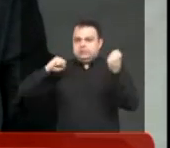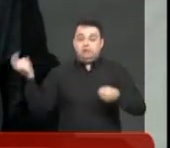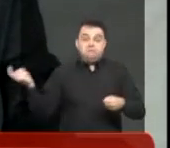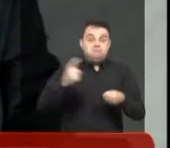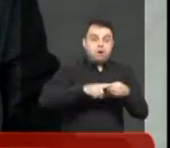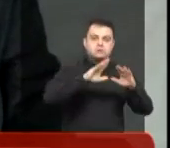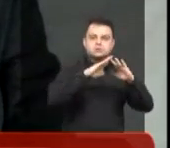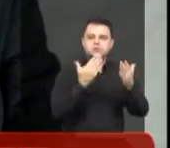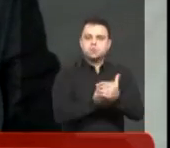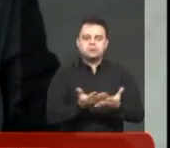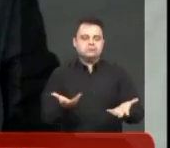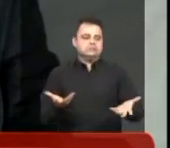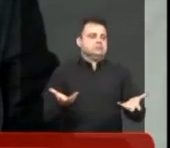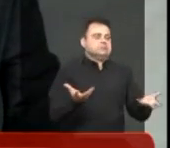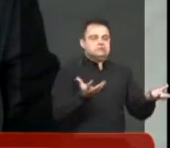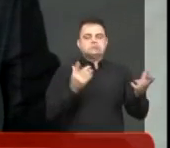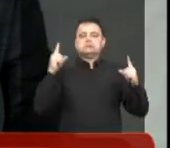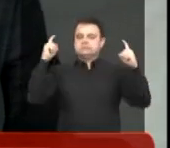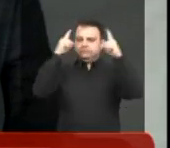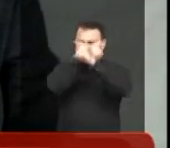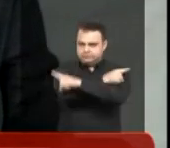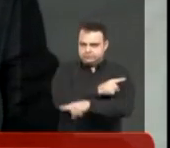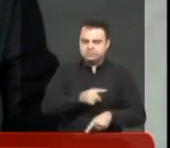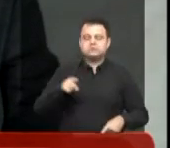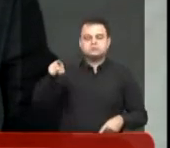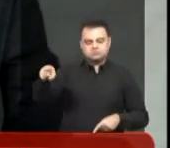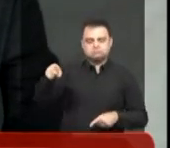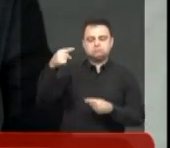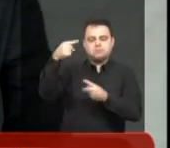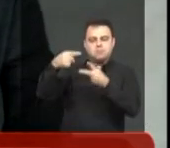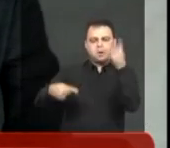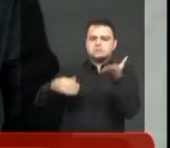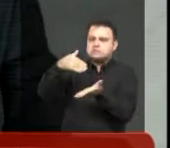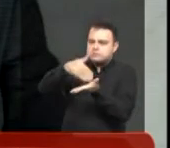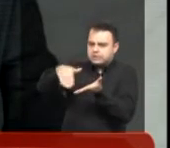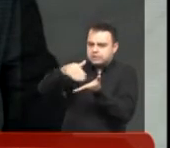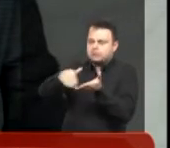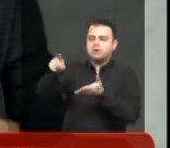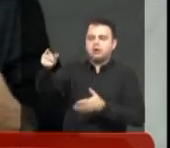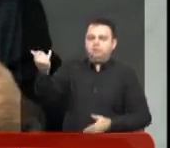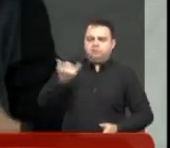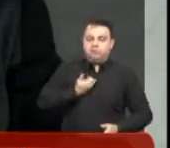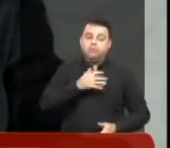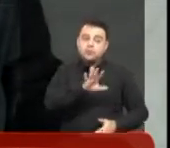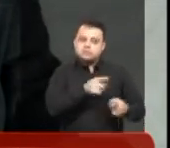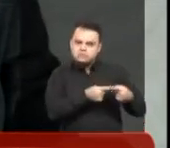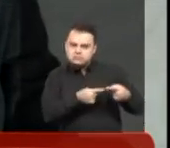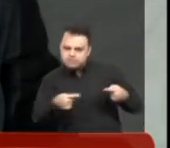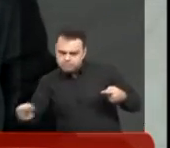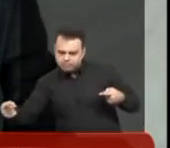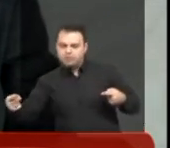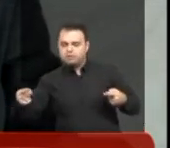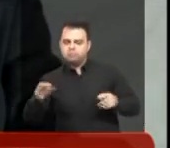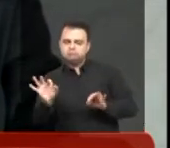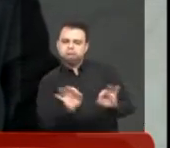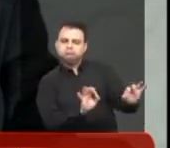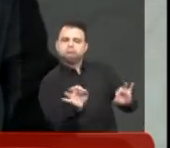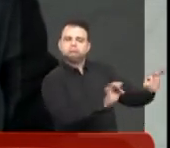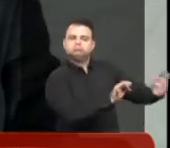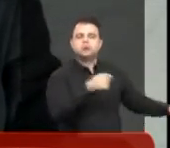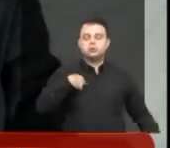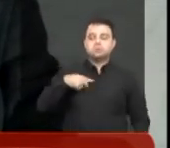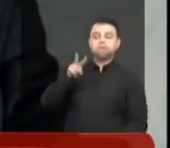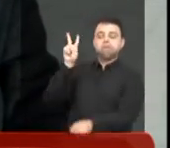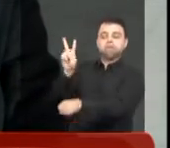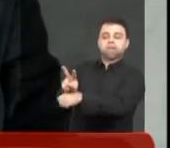concurso e tudo mais. Mas algumas coisas que a secretária disse que já estariam sendo providenciadas nas semanas seguintes,